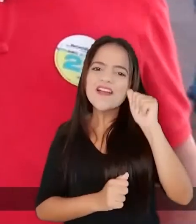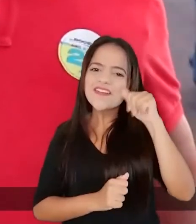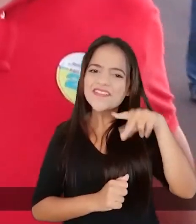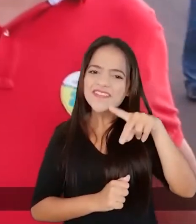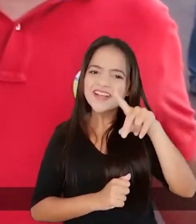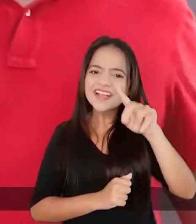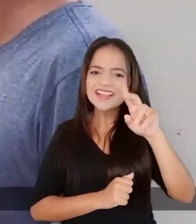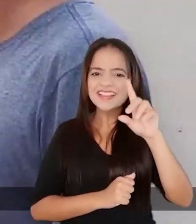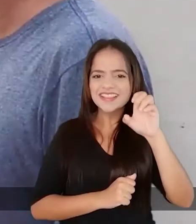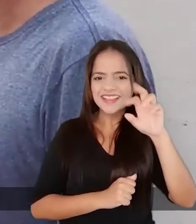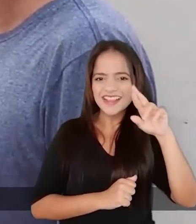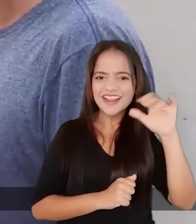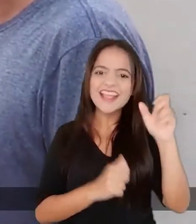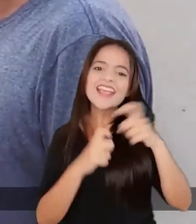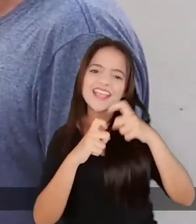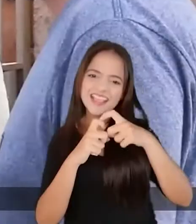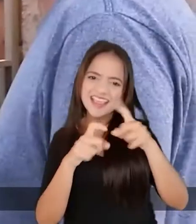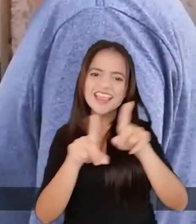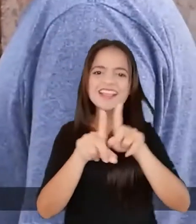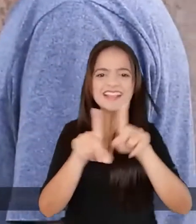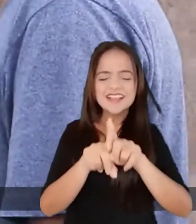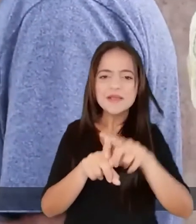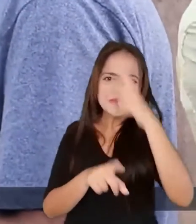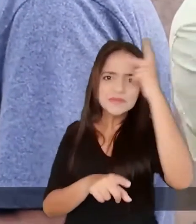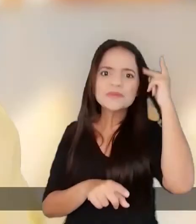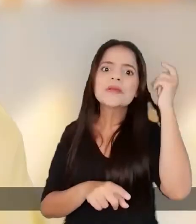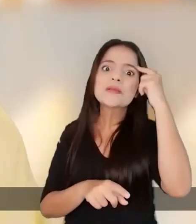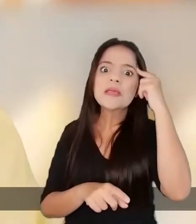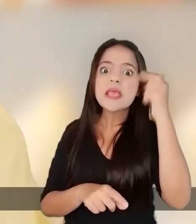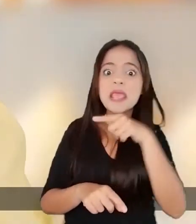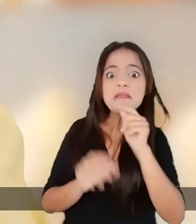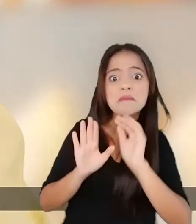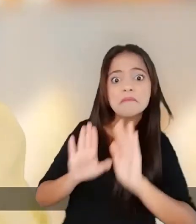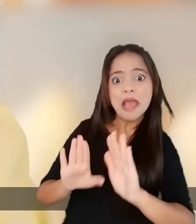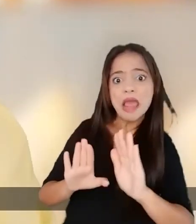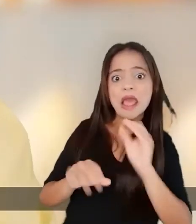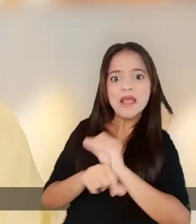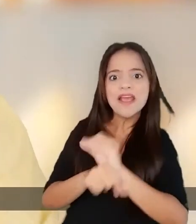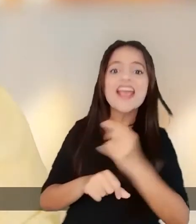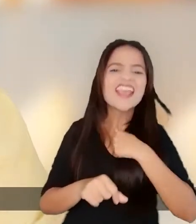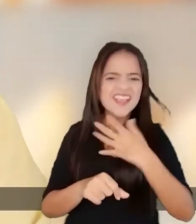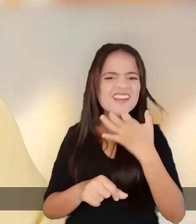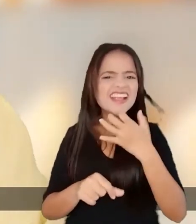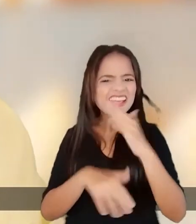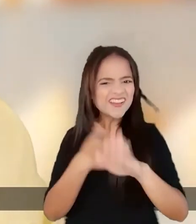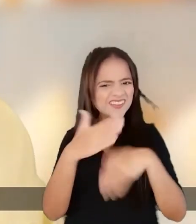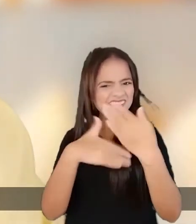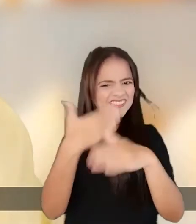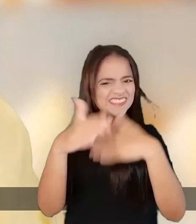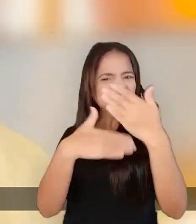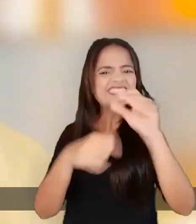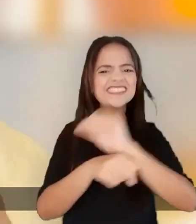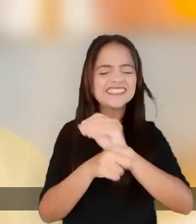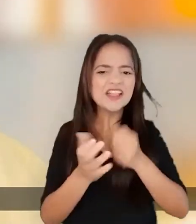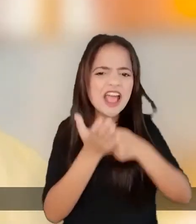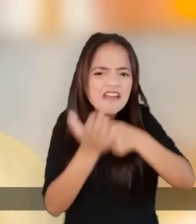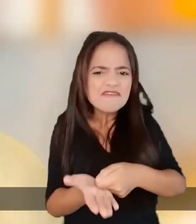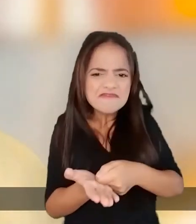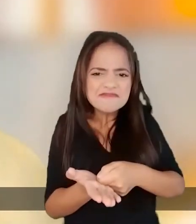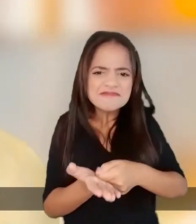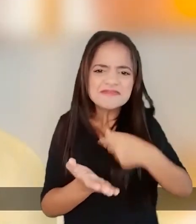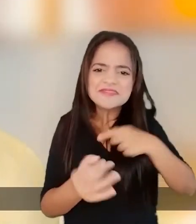Dr. Vanderlei, que também é médico. E para quem diz que não vou mais cuidar da saúde dos pacientes, eu